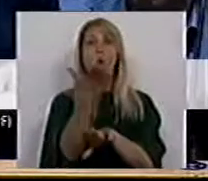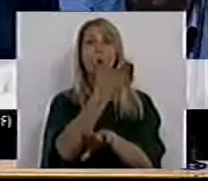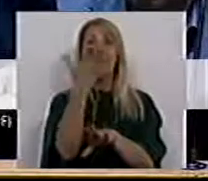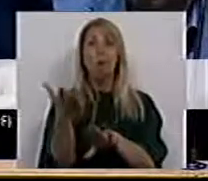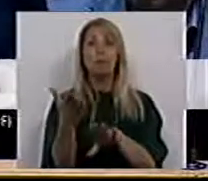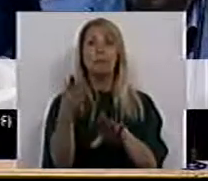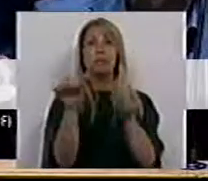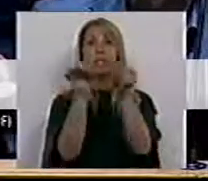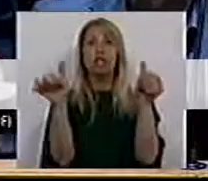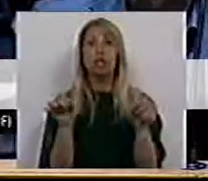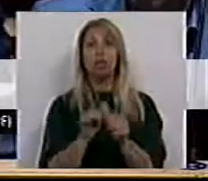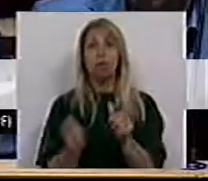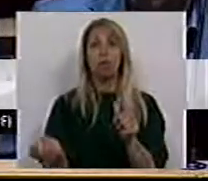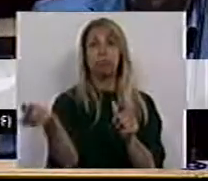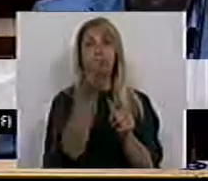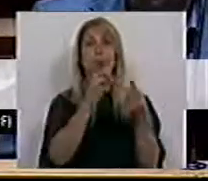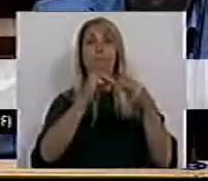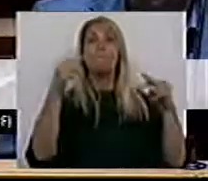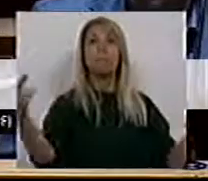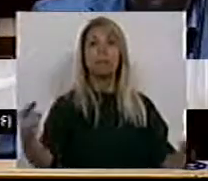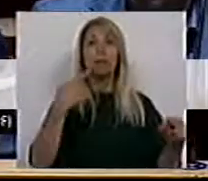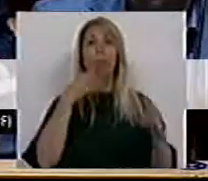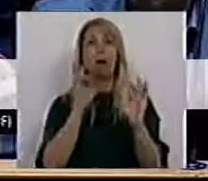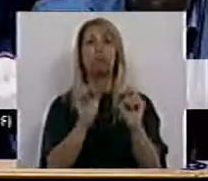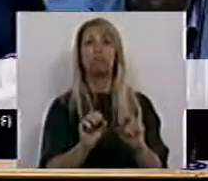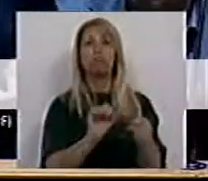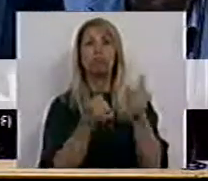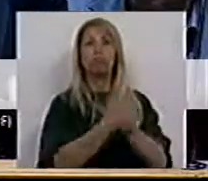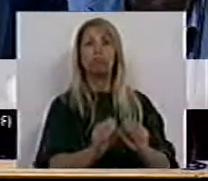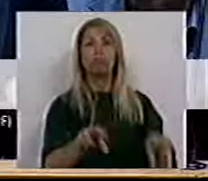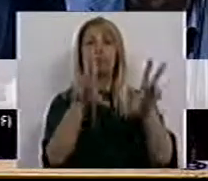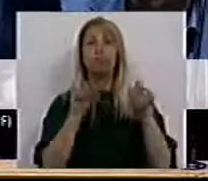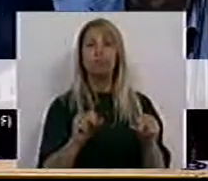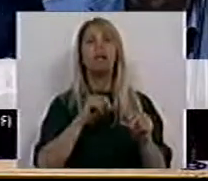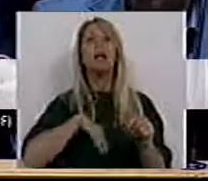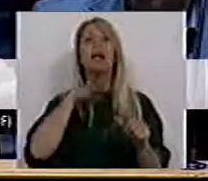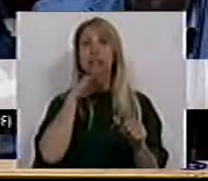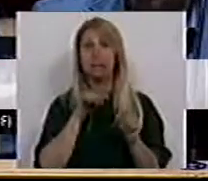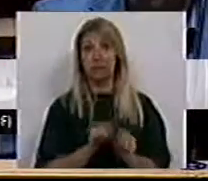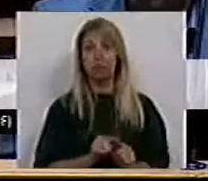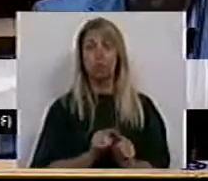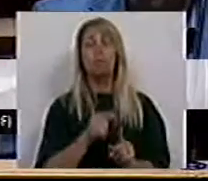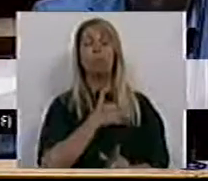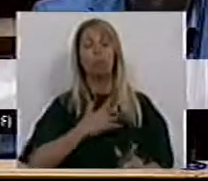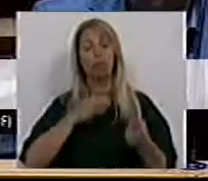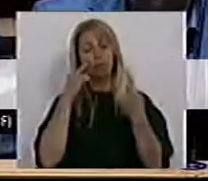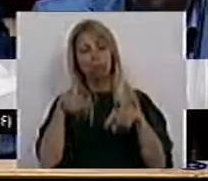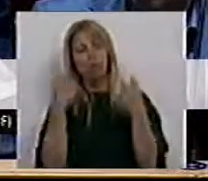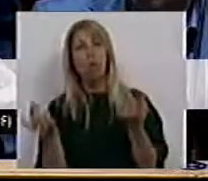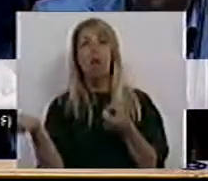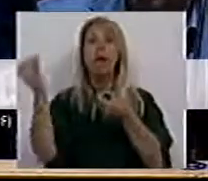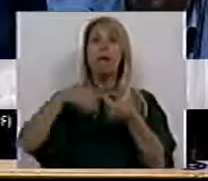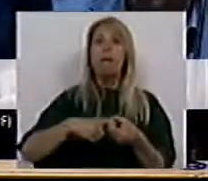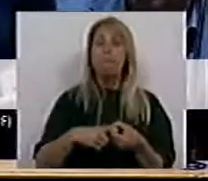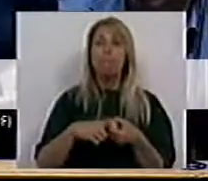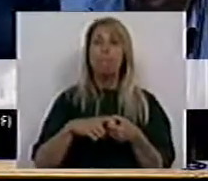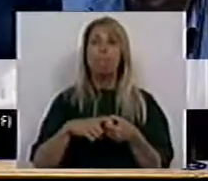multimunicipais de tratamento de resíduos. Uma empresa pública, uma parceria entre o Estado e os